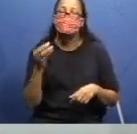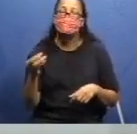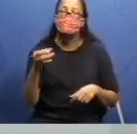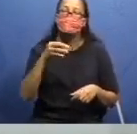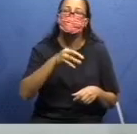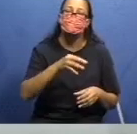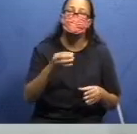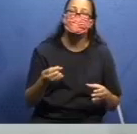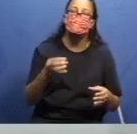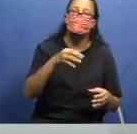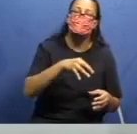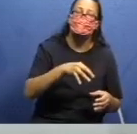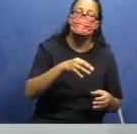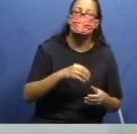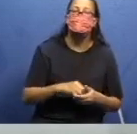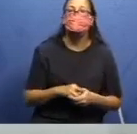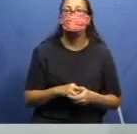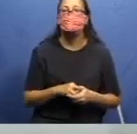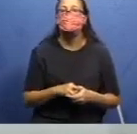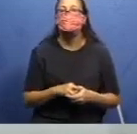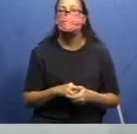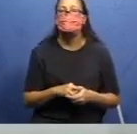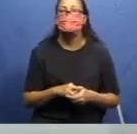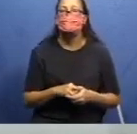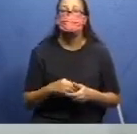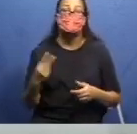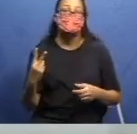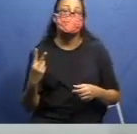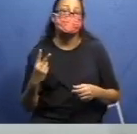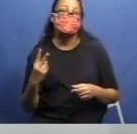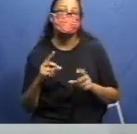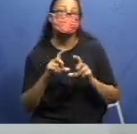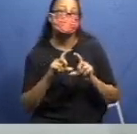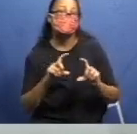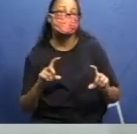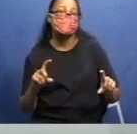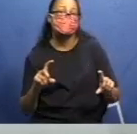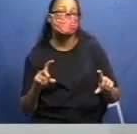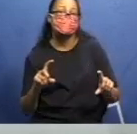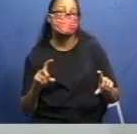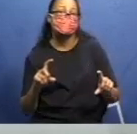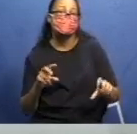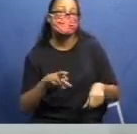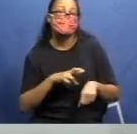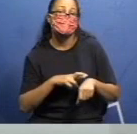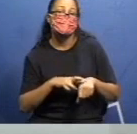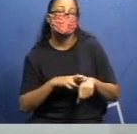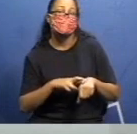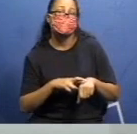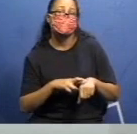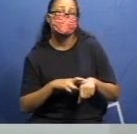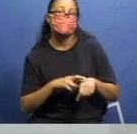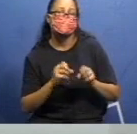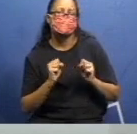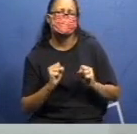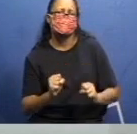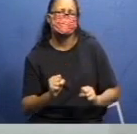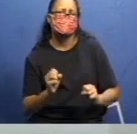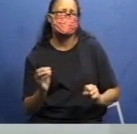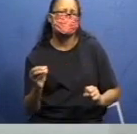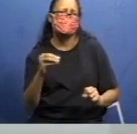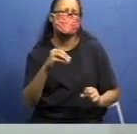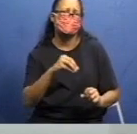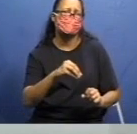Na segunda linha, eu vou tentar colocar de uma maneira diferente. Vou colocar a roxa. Posso colocar aqui na